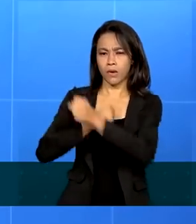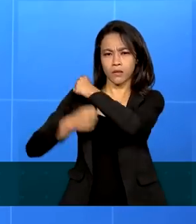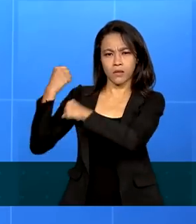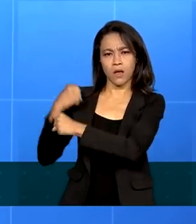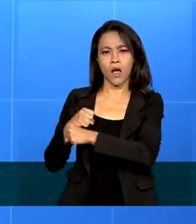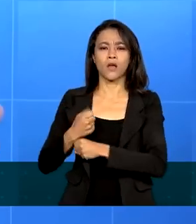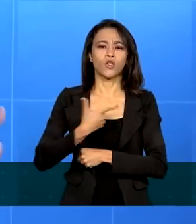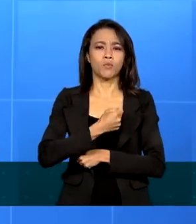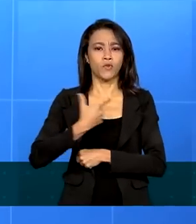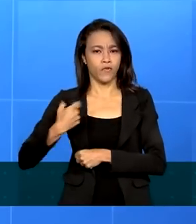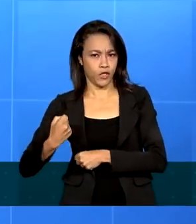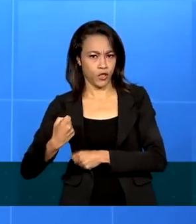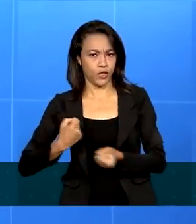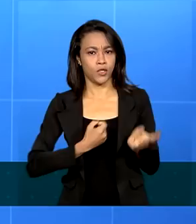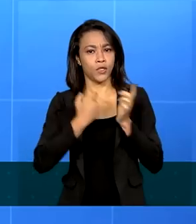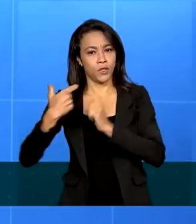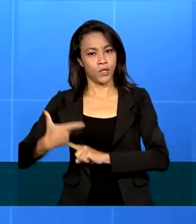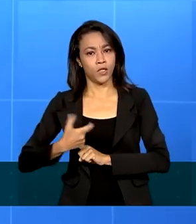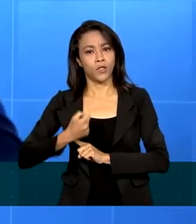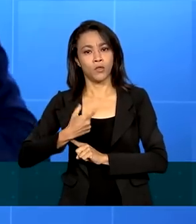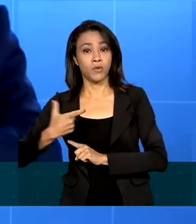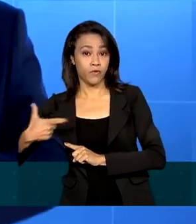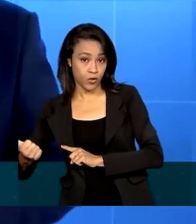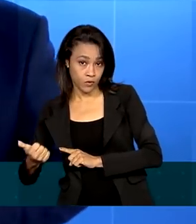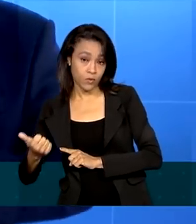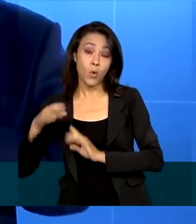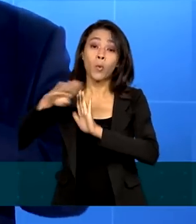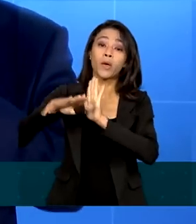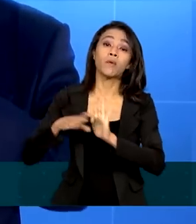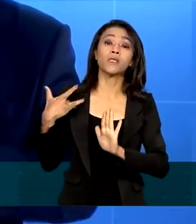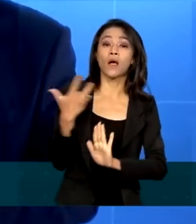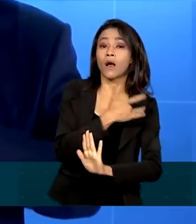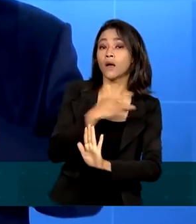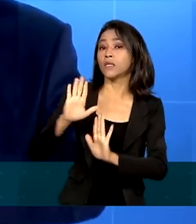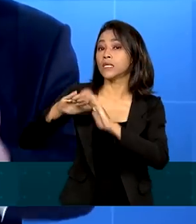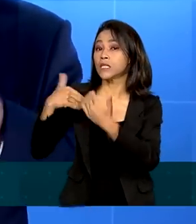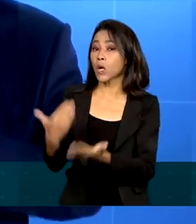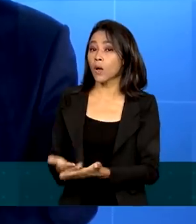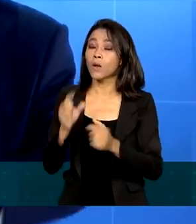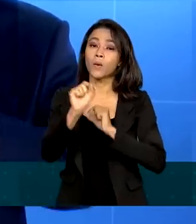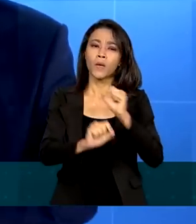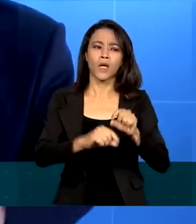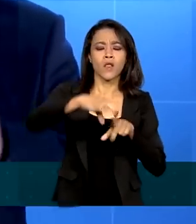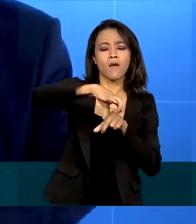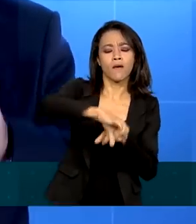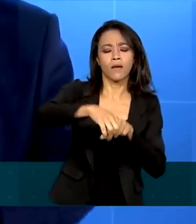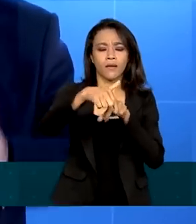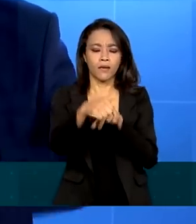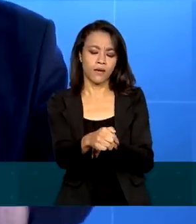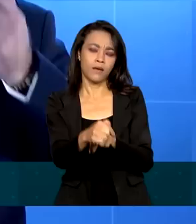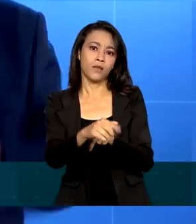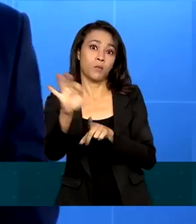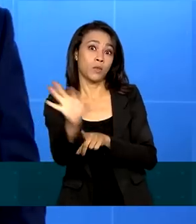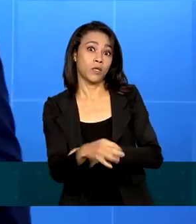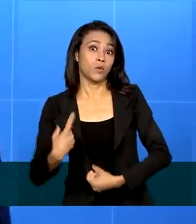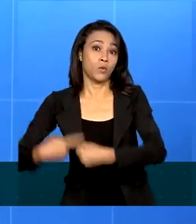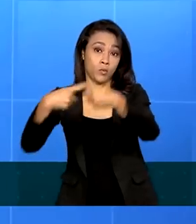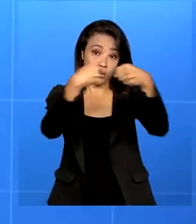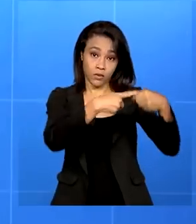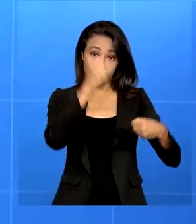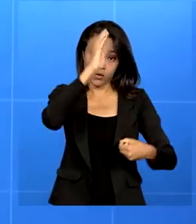através do programa Saúde na Escola, um aporte para 97% dos municípios do Brasil,